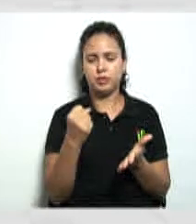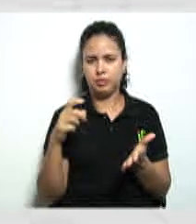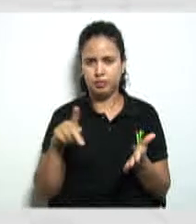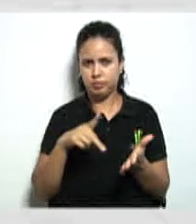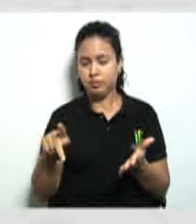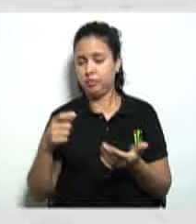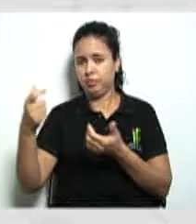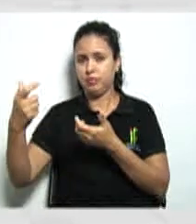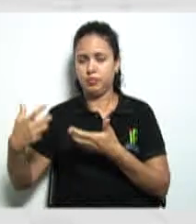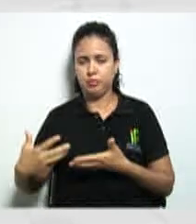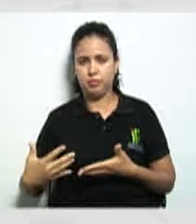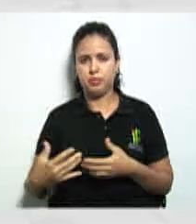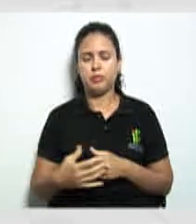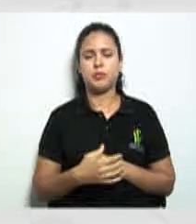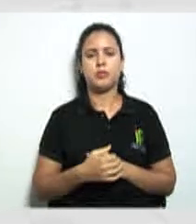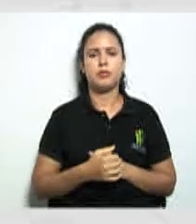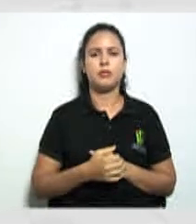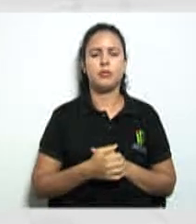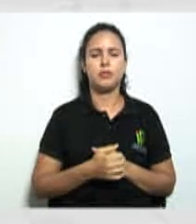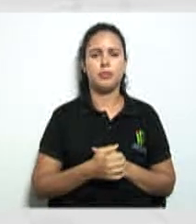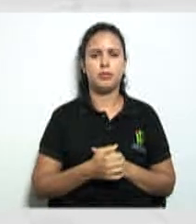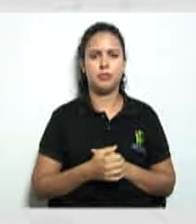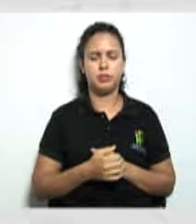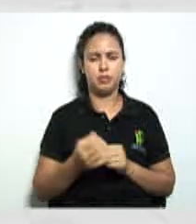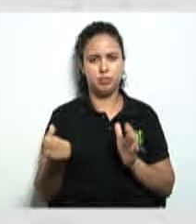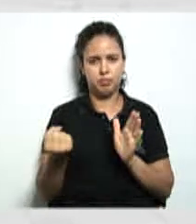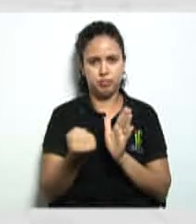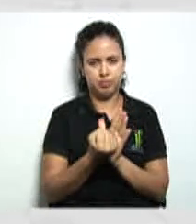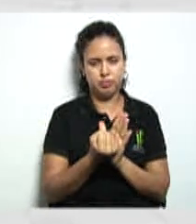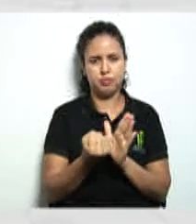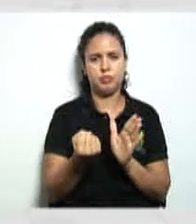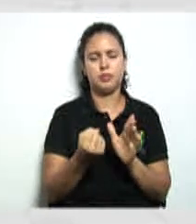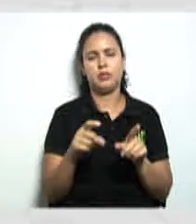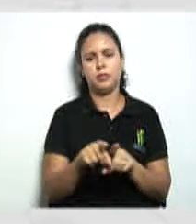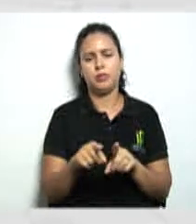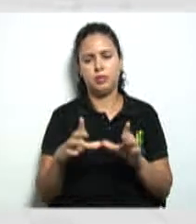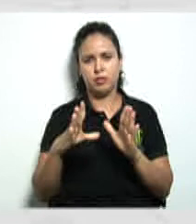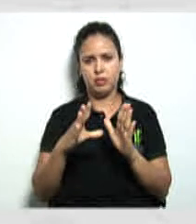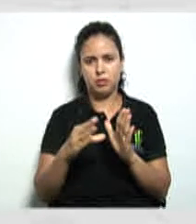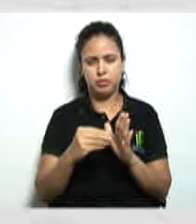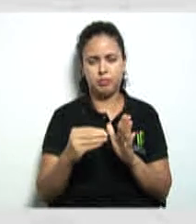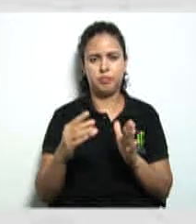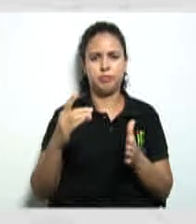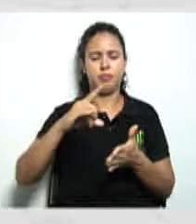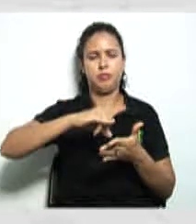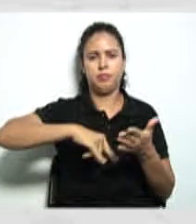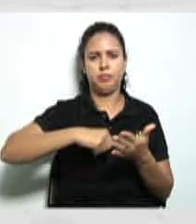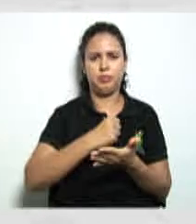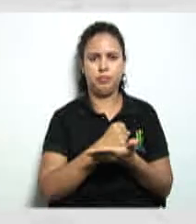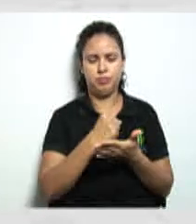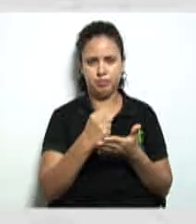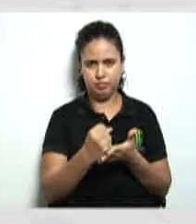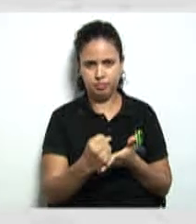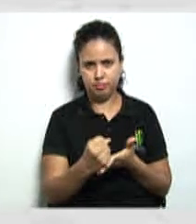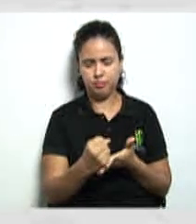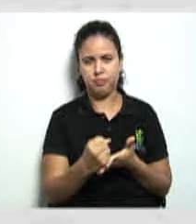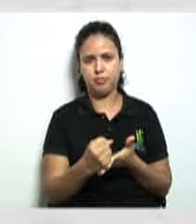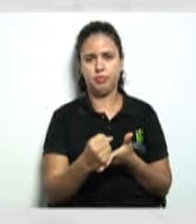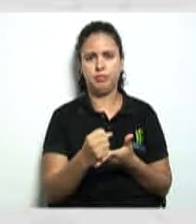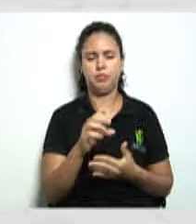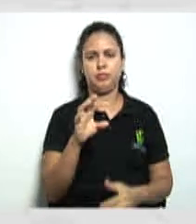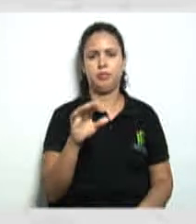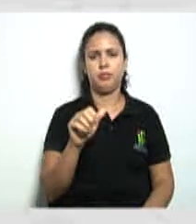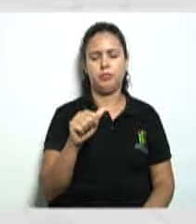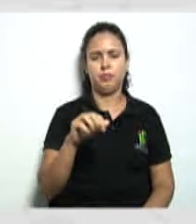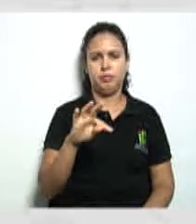de falar gente chancelada quando ela vem com carimbo né e com a cópia autenticada que é como eu falei para vocês pegar essa ata de constituição